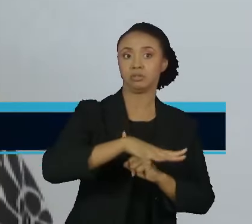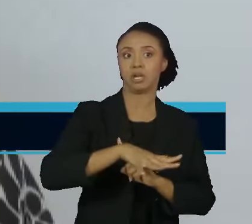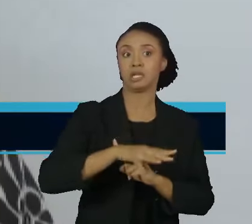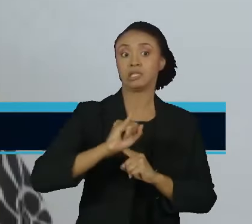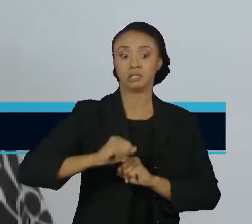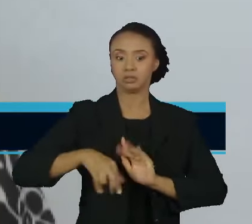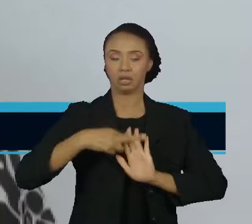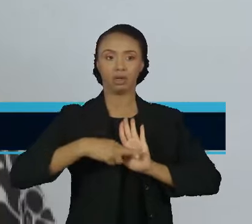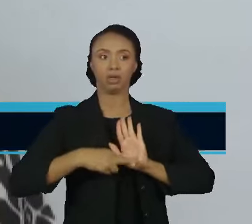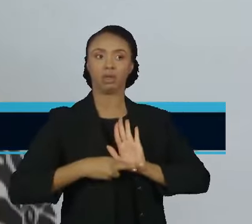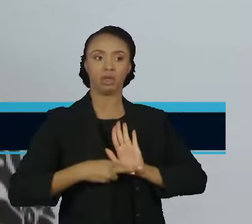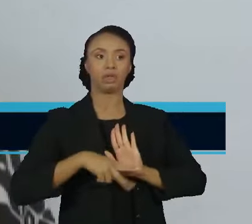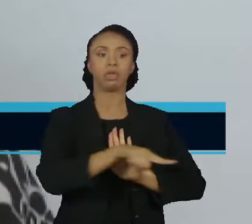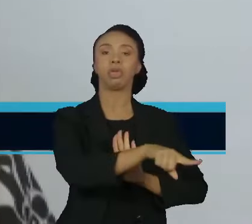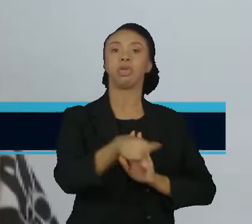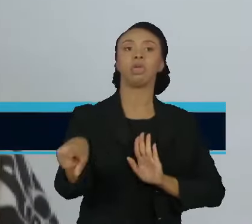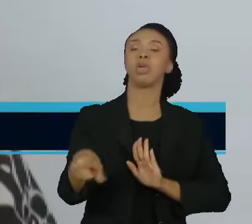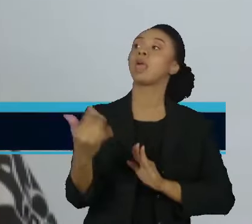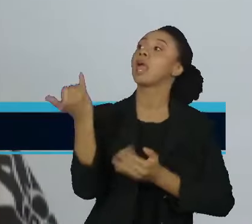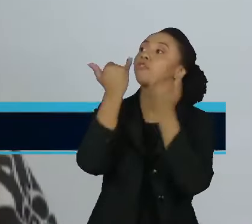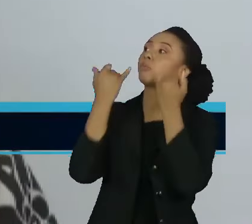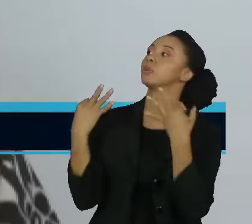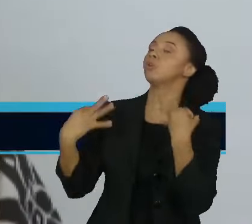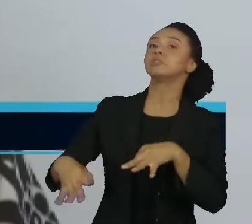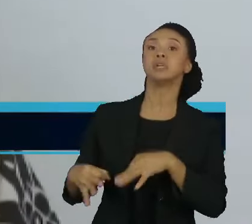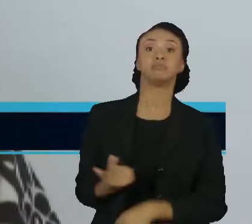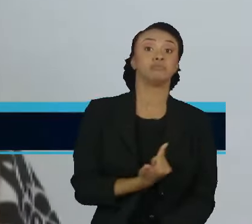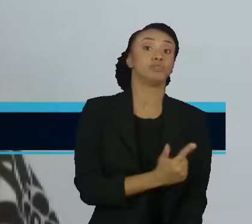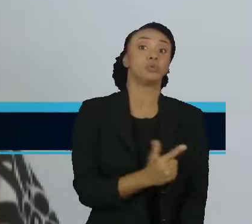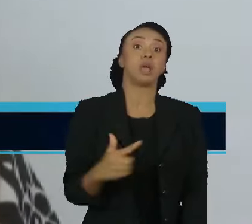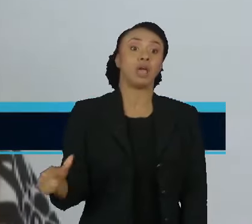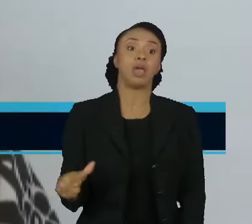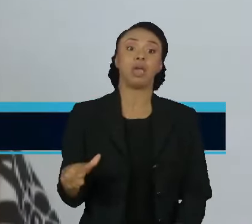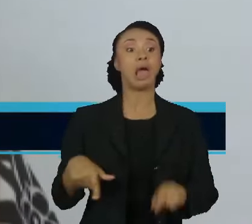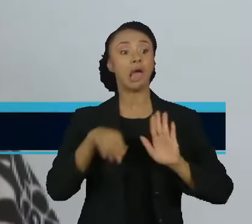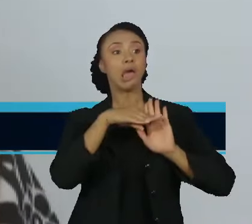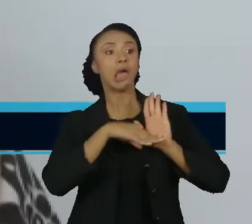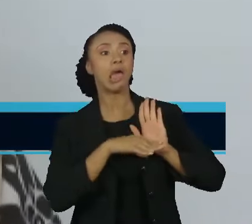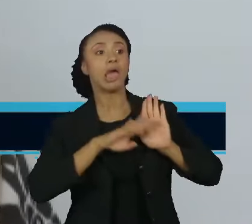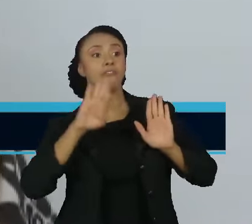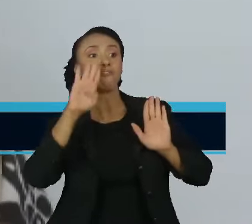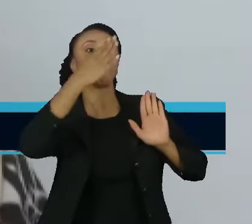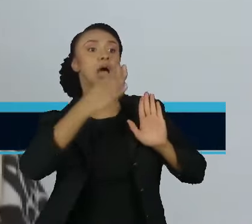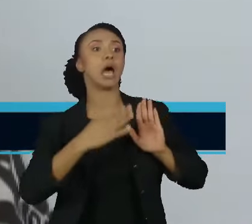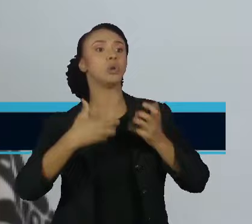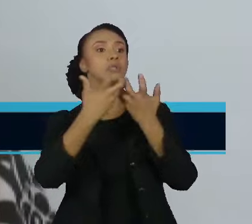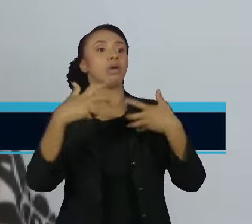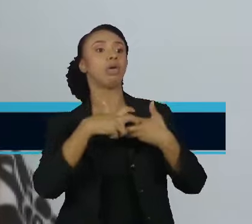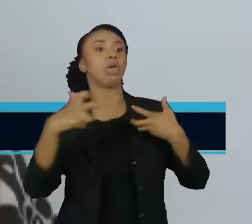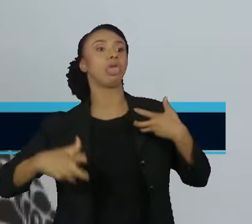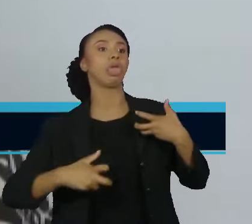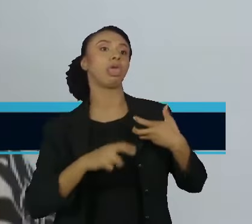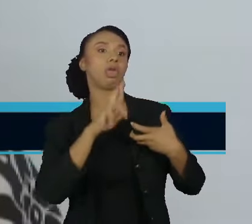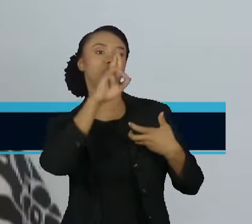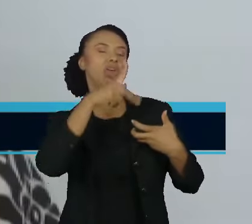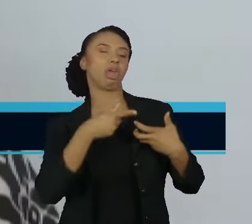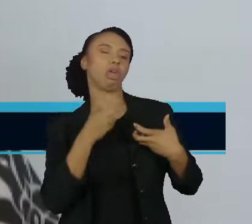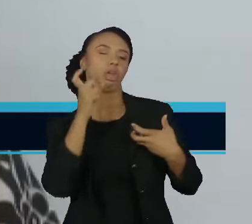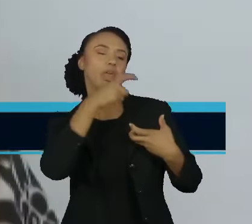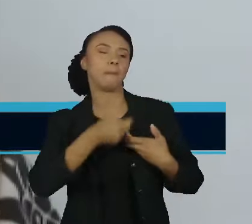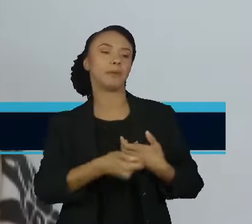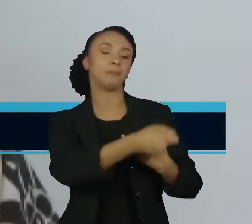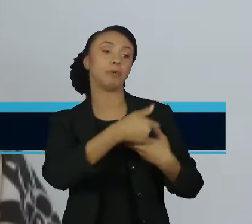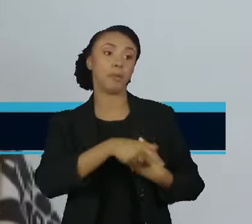regulação, não vai ser informada, muito provavelmente, de que aquele conteúdo foi gerado por uma inteligência artificial. Então, ela pode